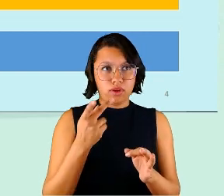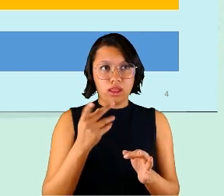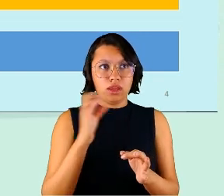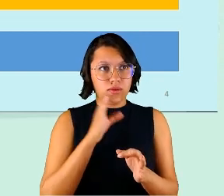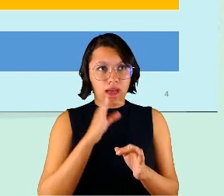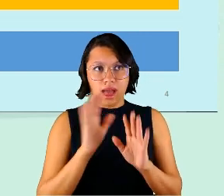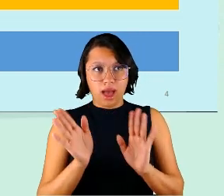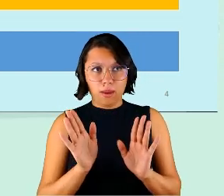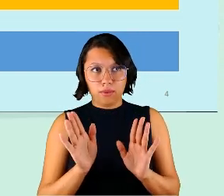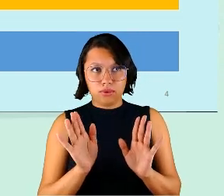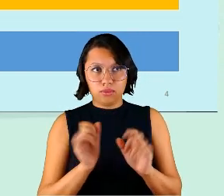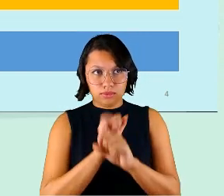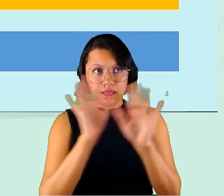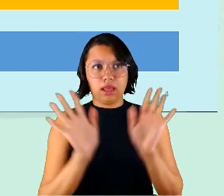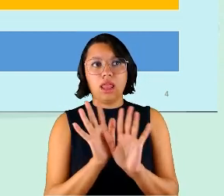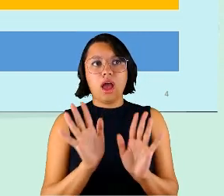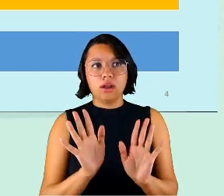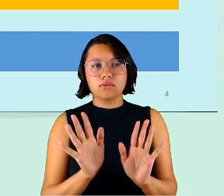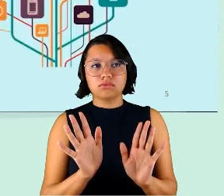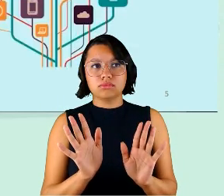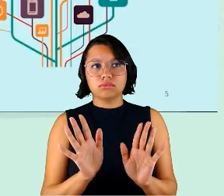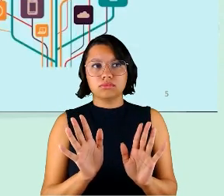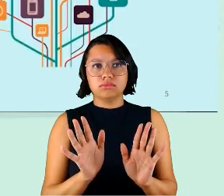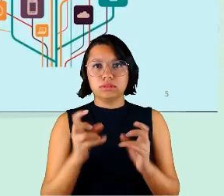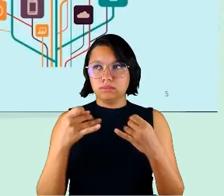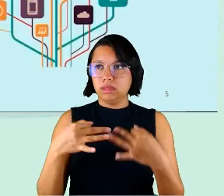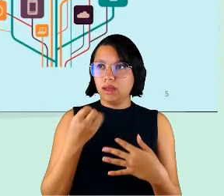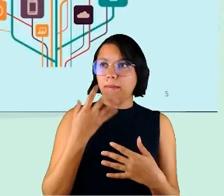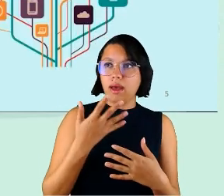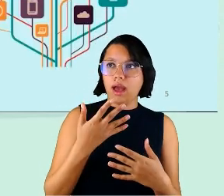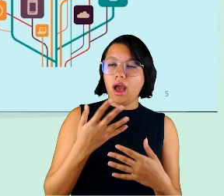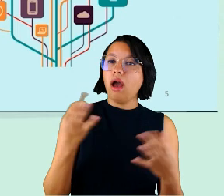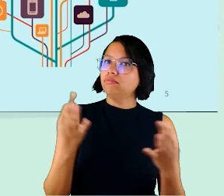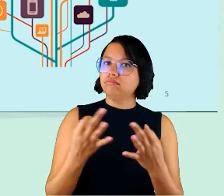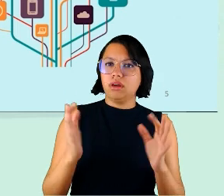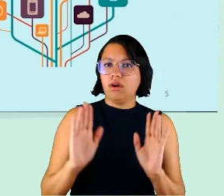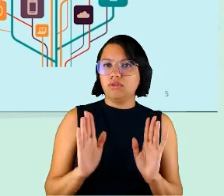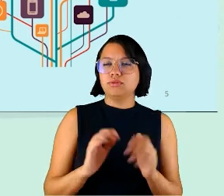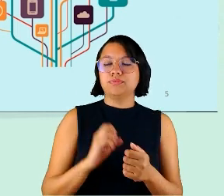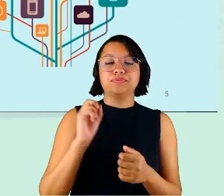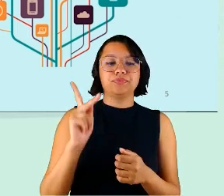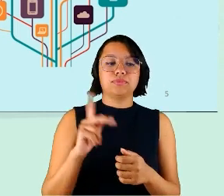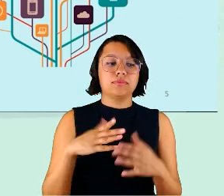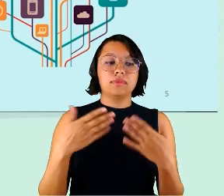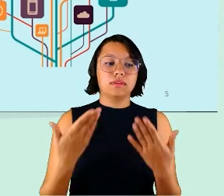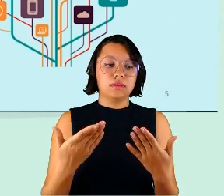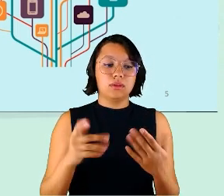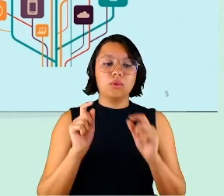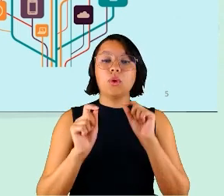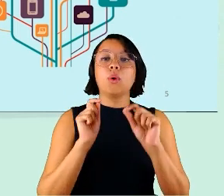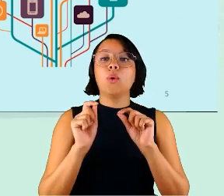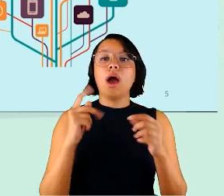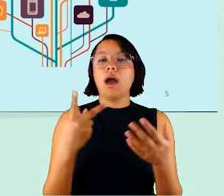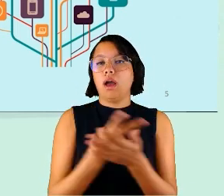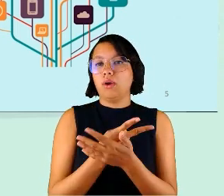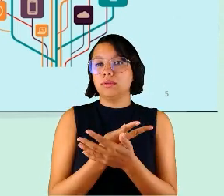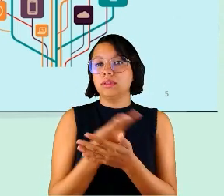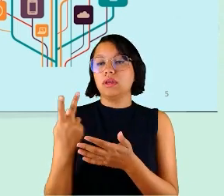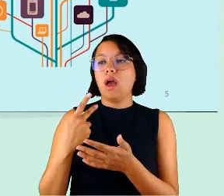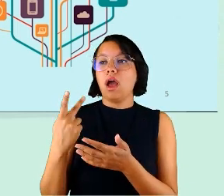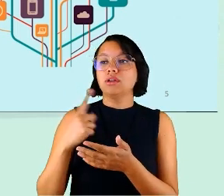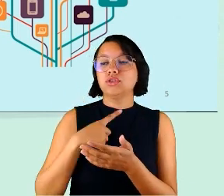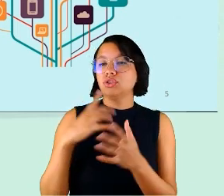muito rapidamente. Acho que está ótimo. Está bom? Então, o que aconteceu? A gente